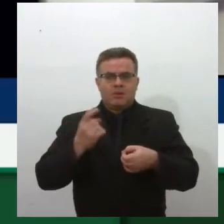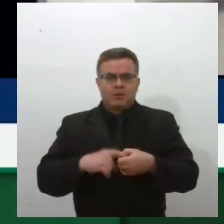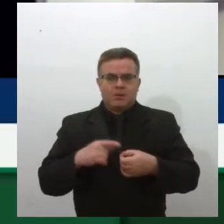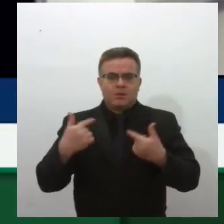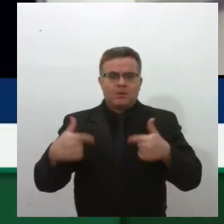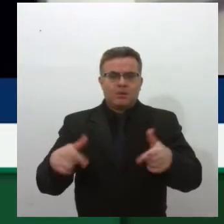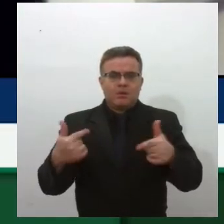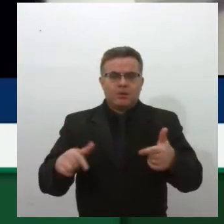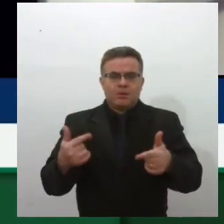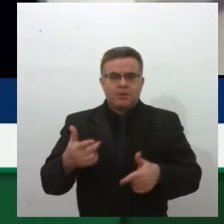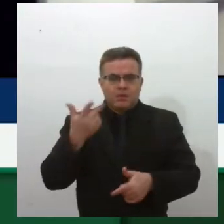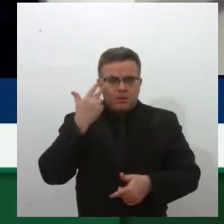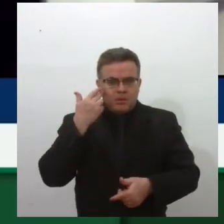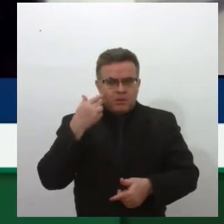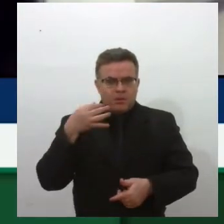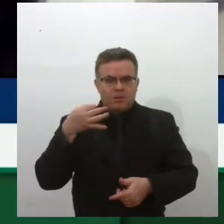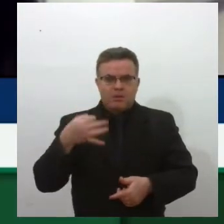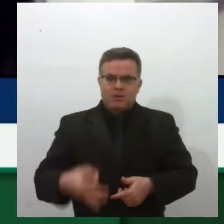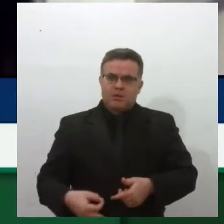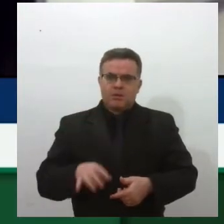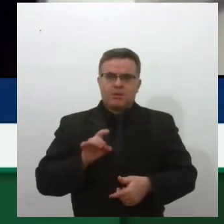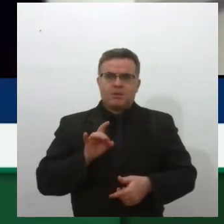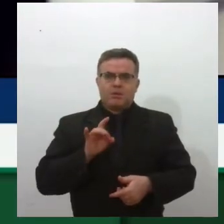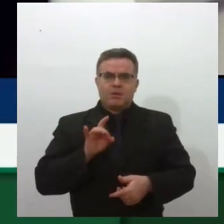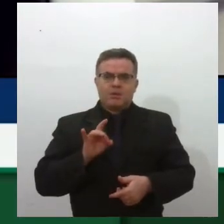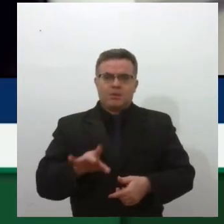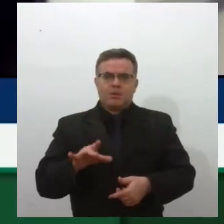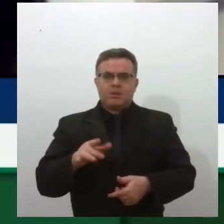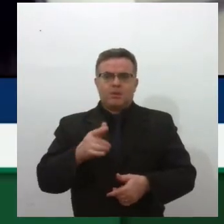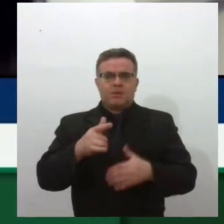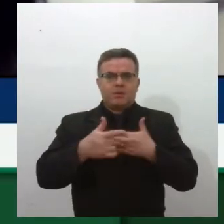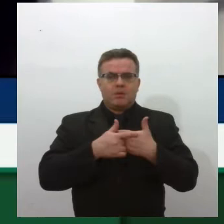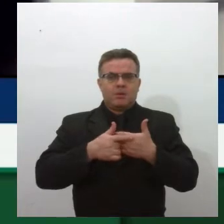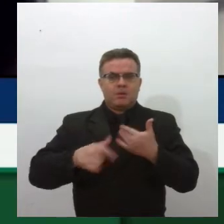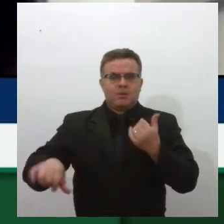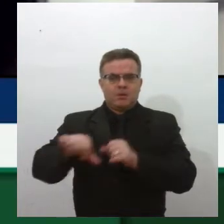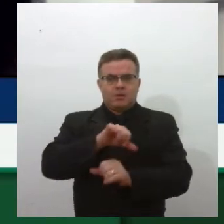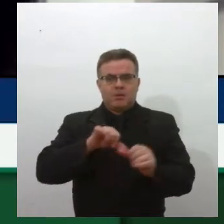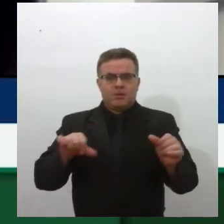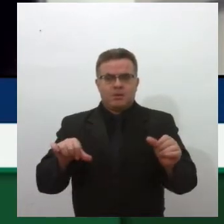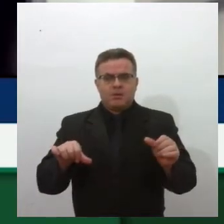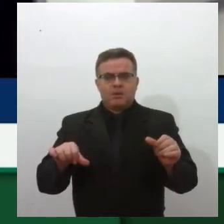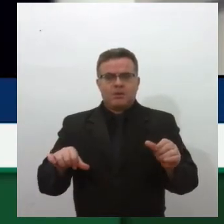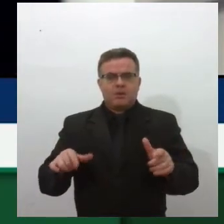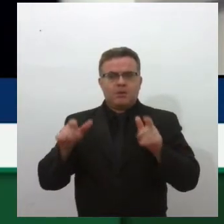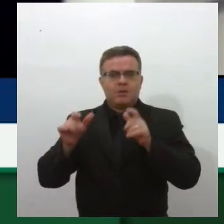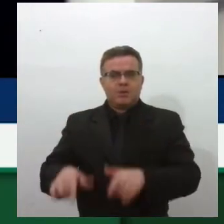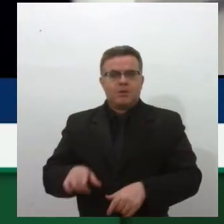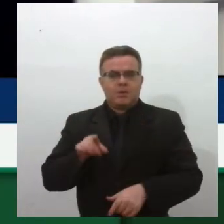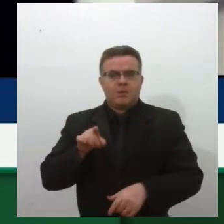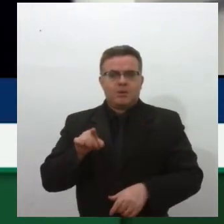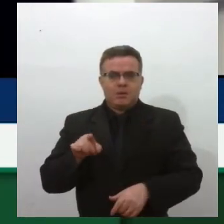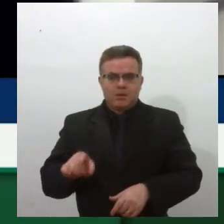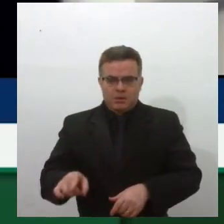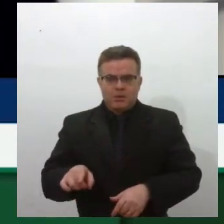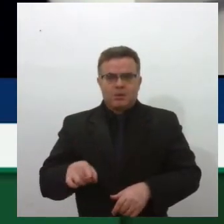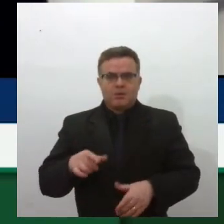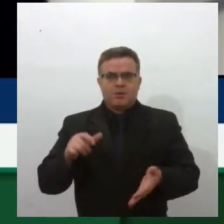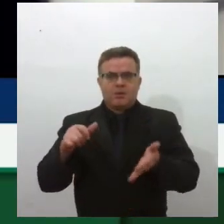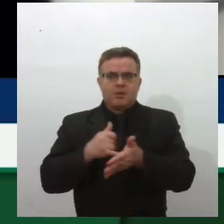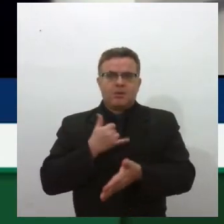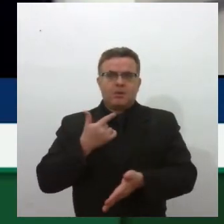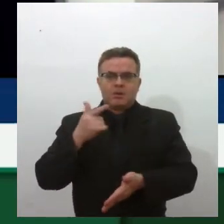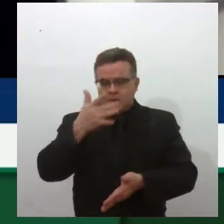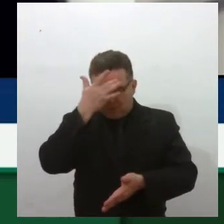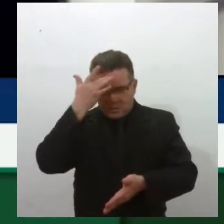para o trabalho, eles simplesmente me tiraram da função que eu fazia no escritório, me jogaram no caixa, contrataram outra pessoa,